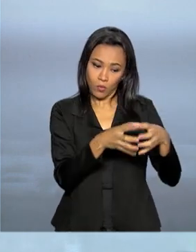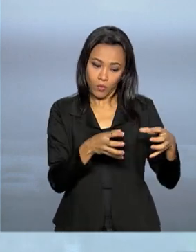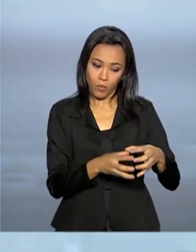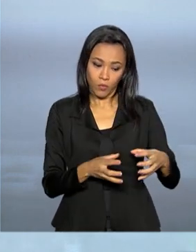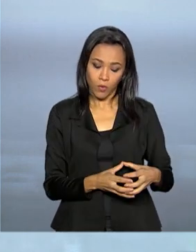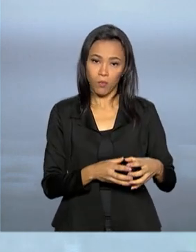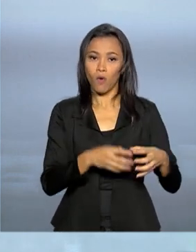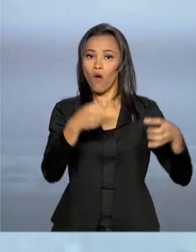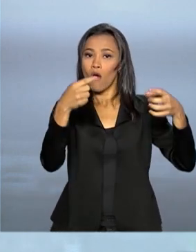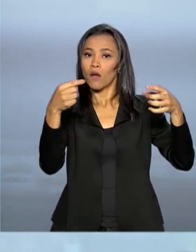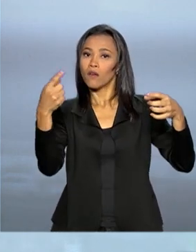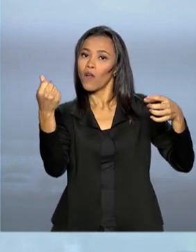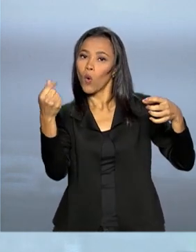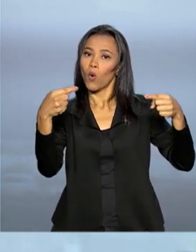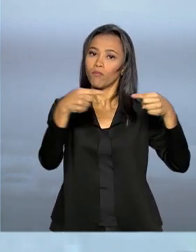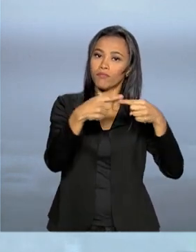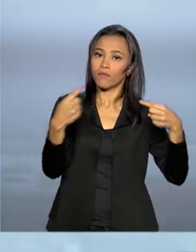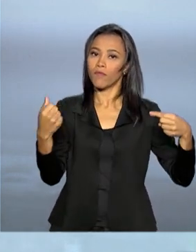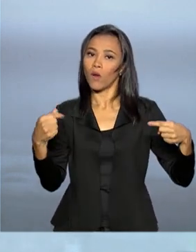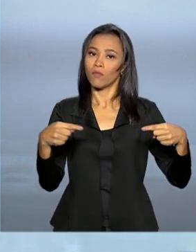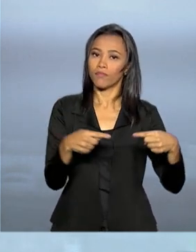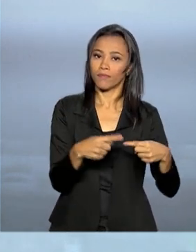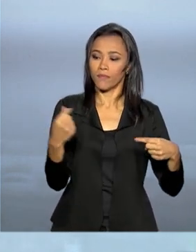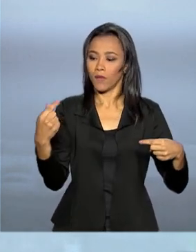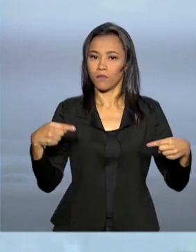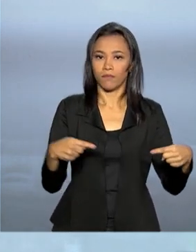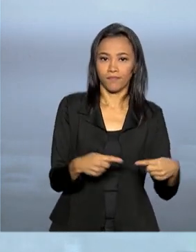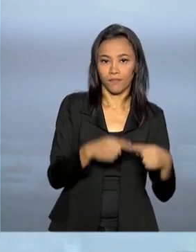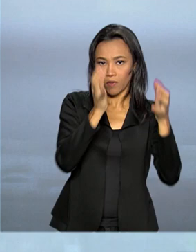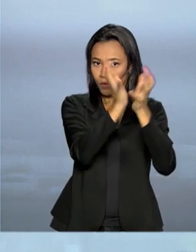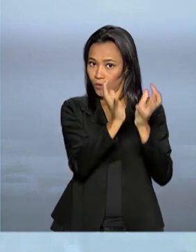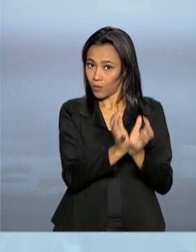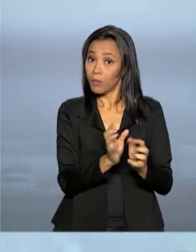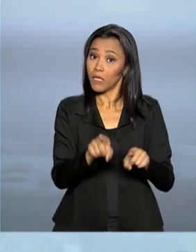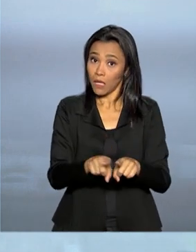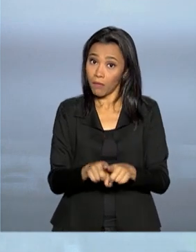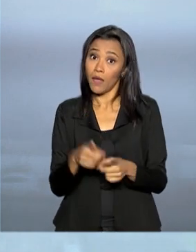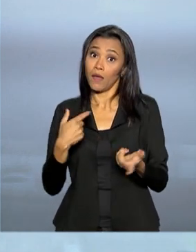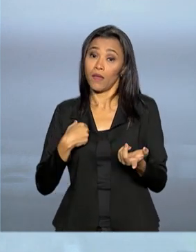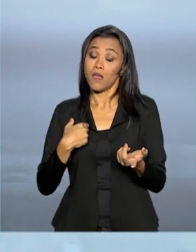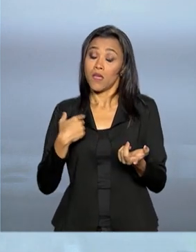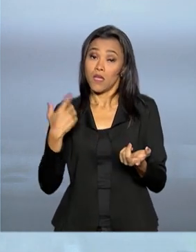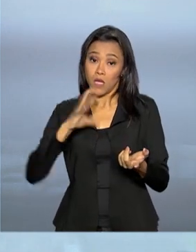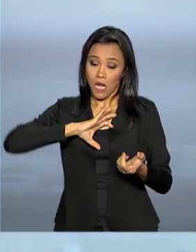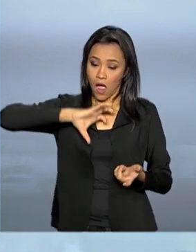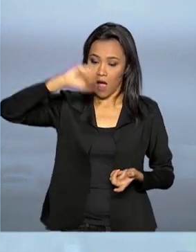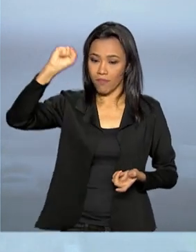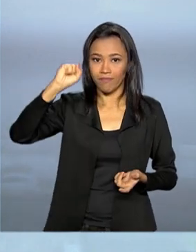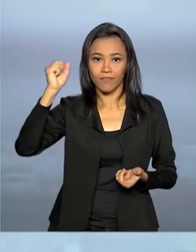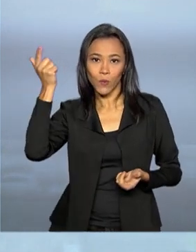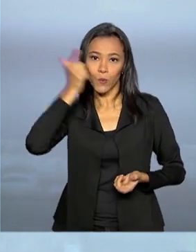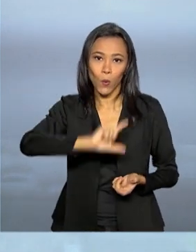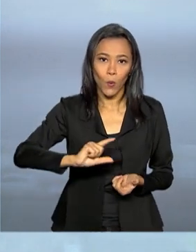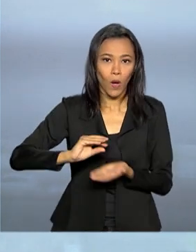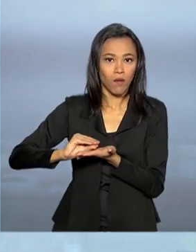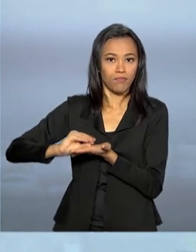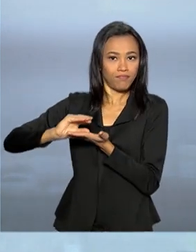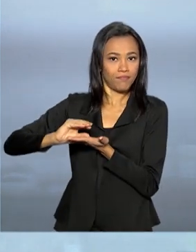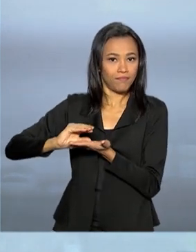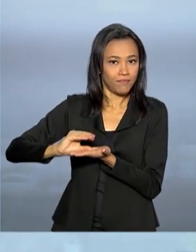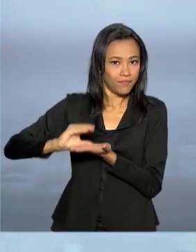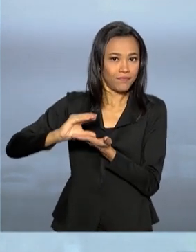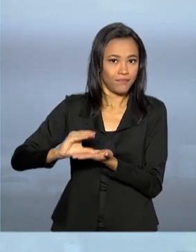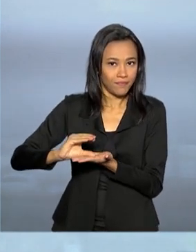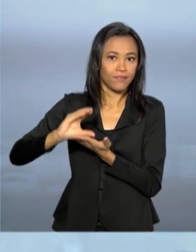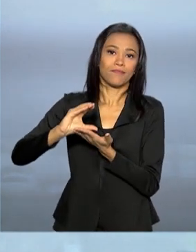de valores de bolsa, de acordo com o resultado esportivo dele, de acordo com o ranking mundial de cada atleta. A gente está